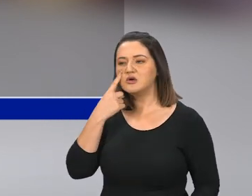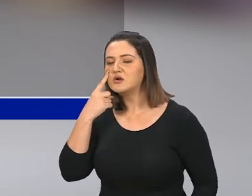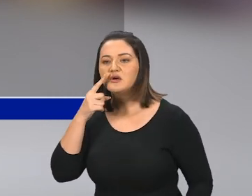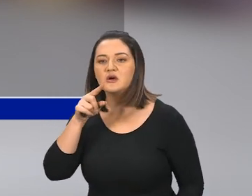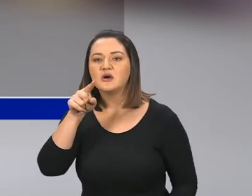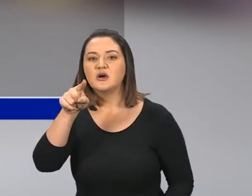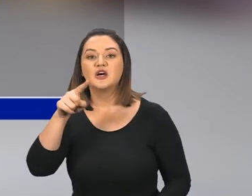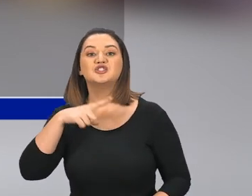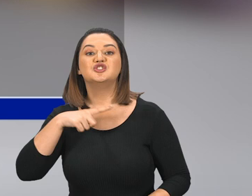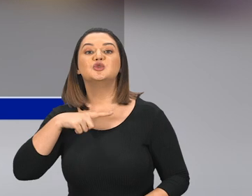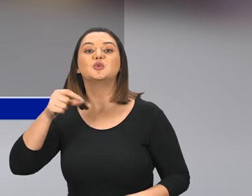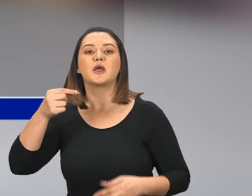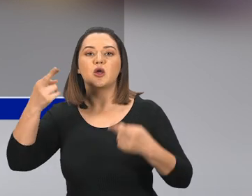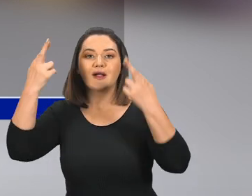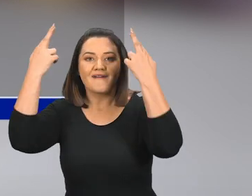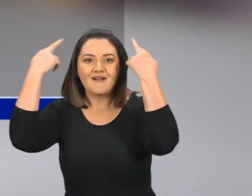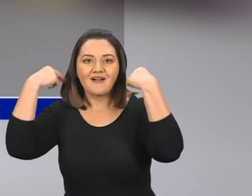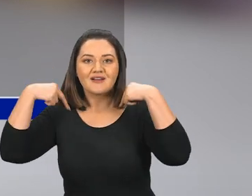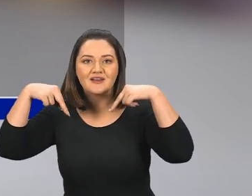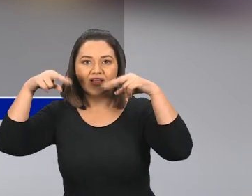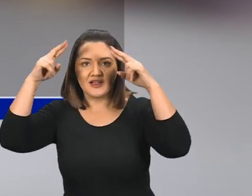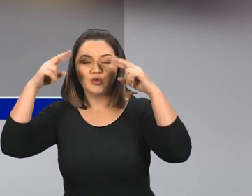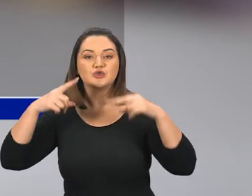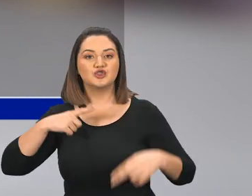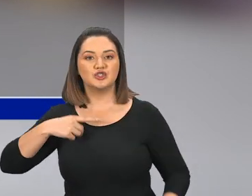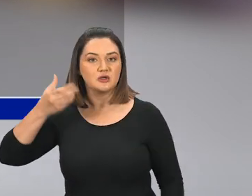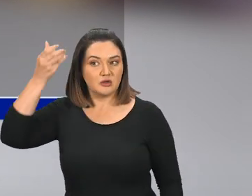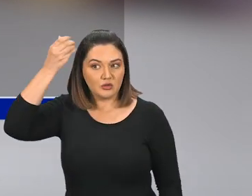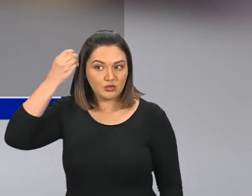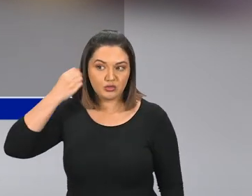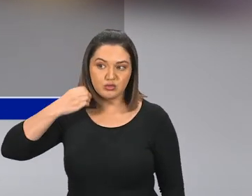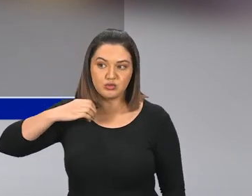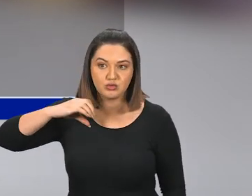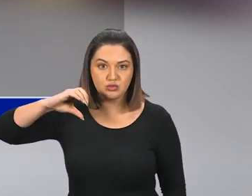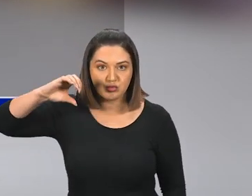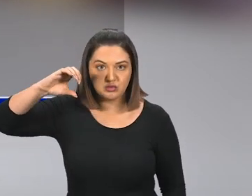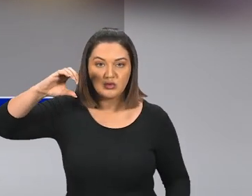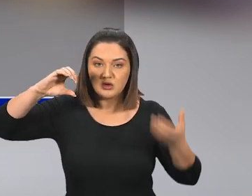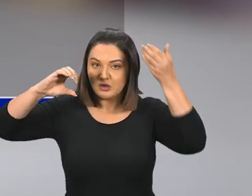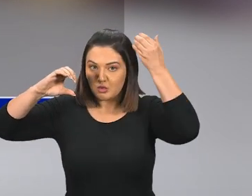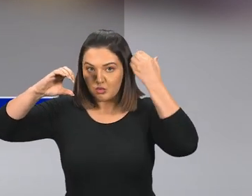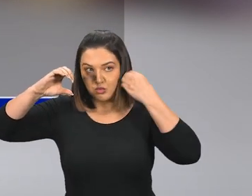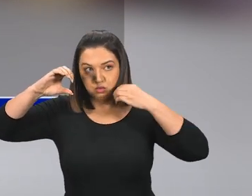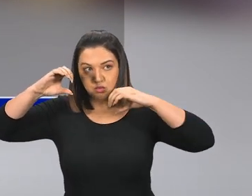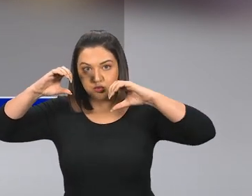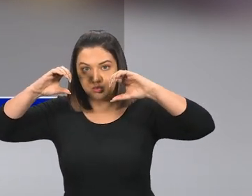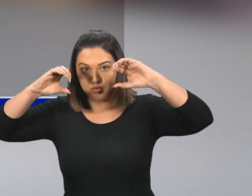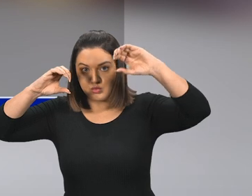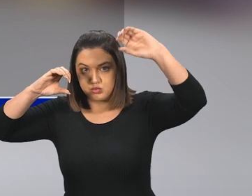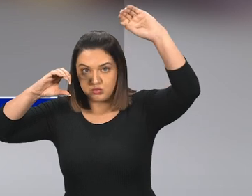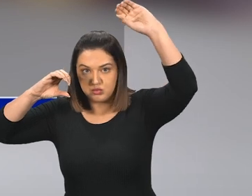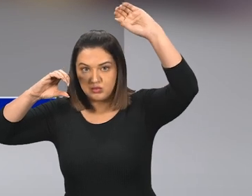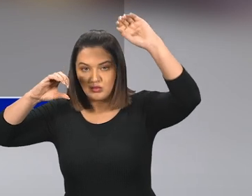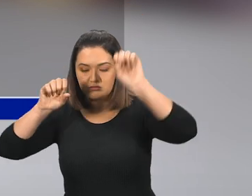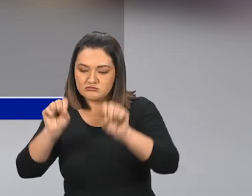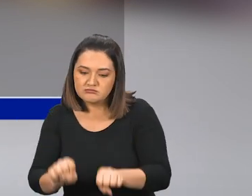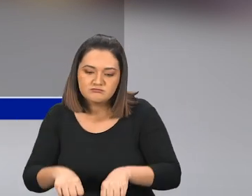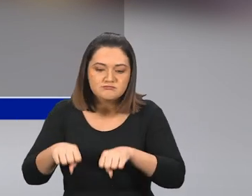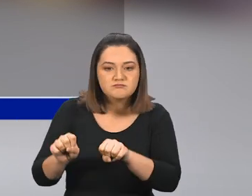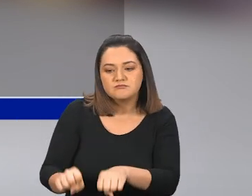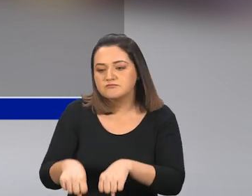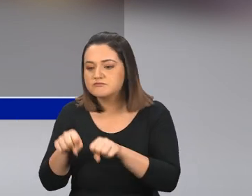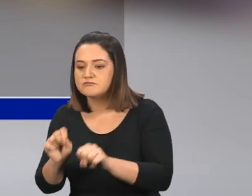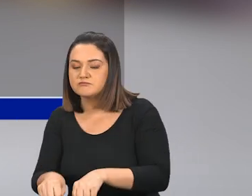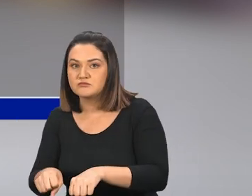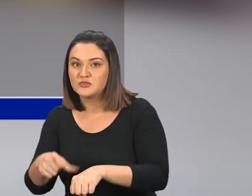olhos e vi, E eis que diante do rio estava um carneiro, O qual tinha dois chifres, E os dois chifres eram altos, Mas um mais